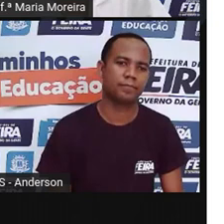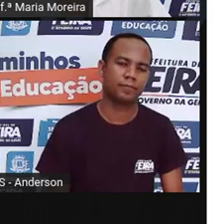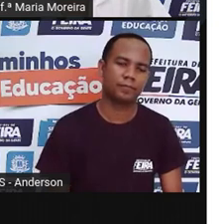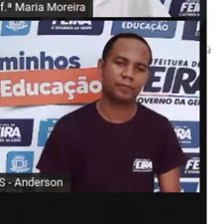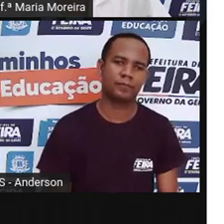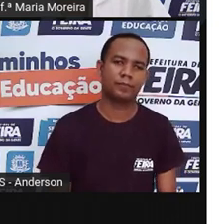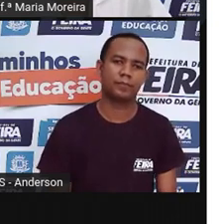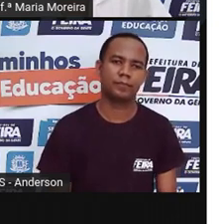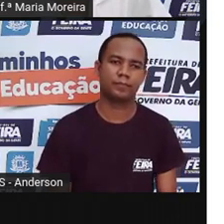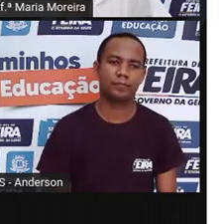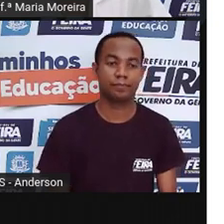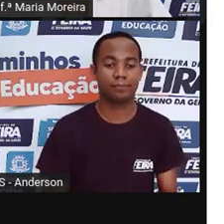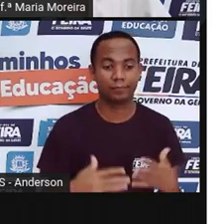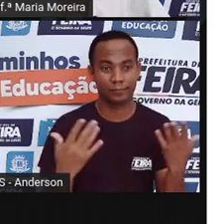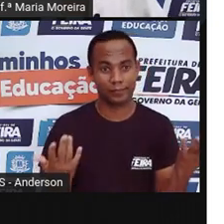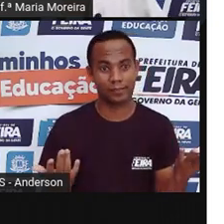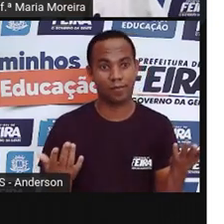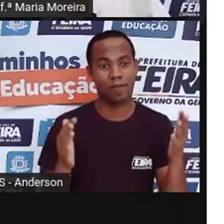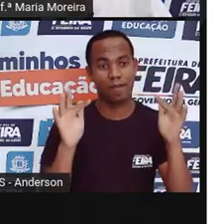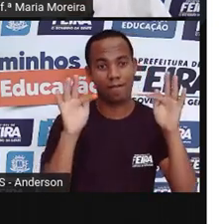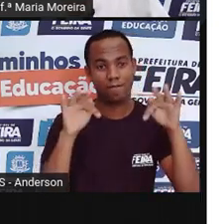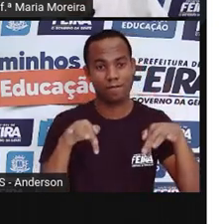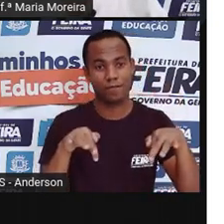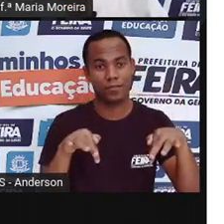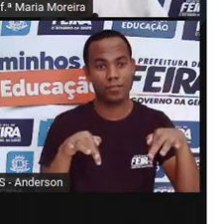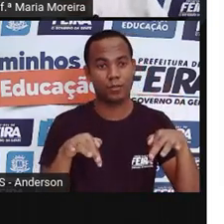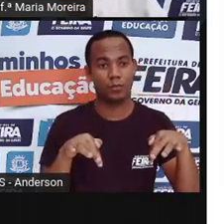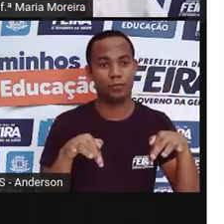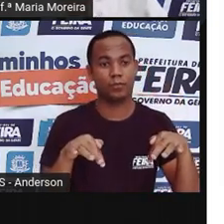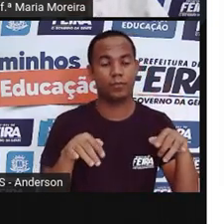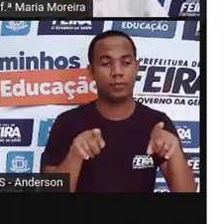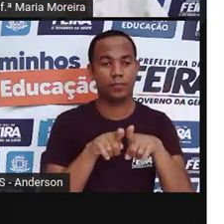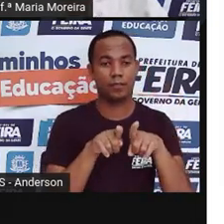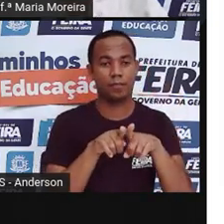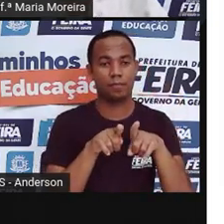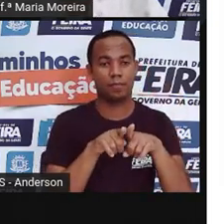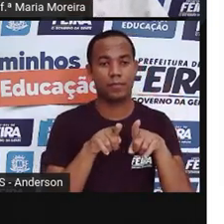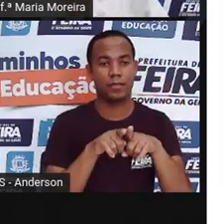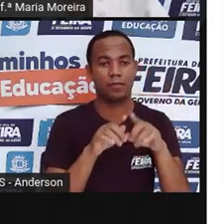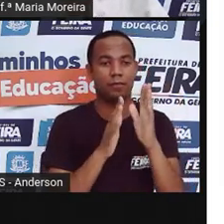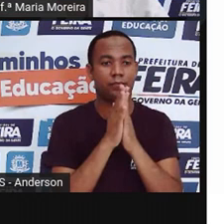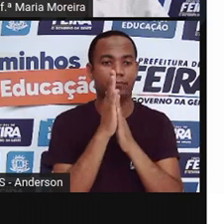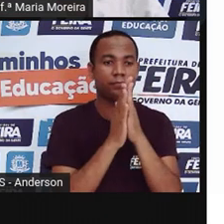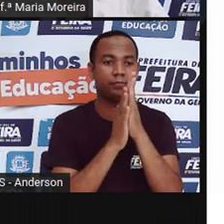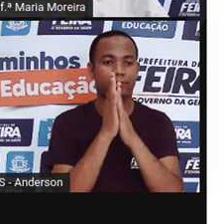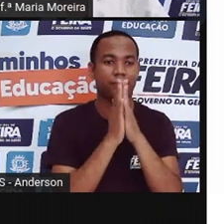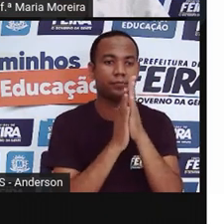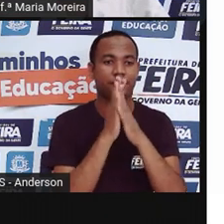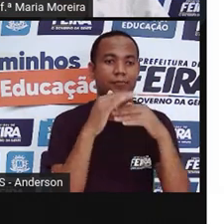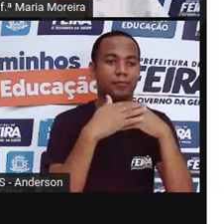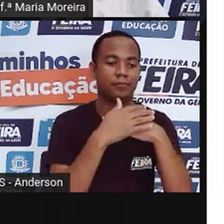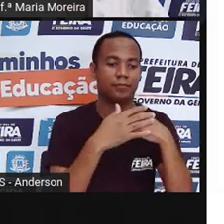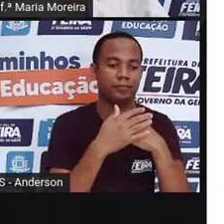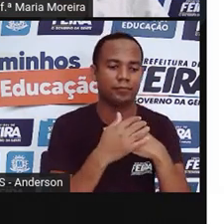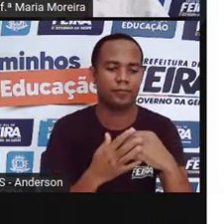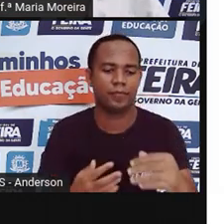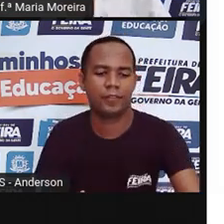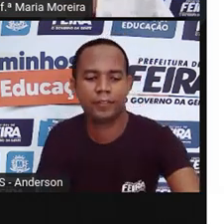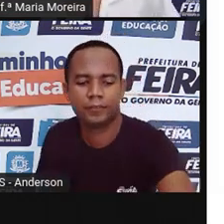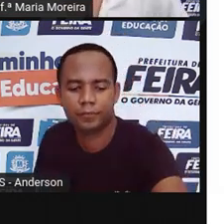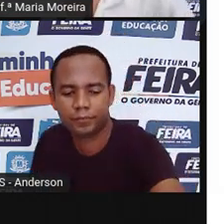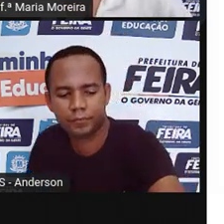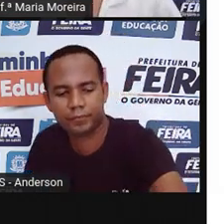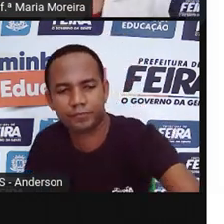Então, vamos aqui. Bom, os nossos recadinhos que a gente não pode esquecer é o quê? Lavar a mão.